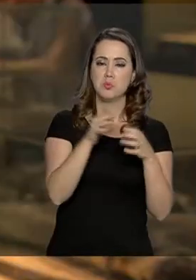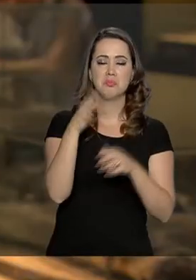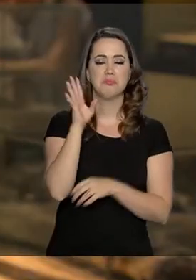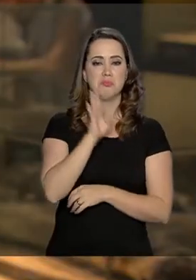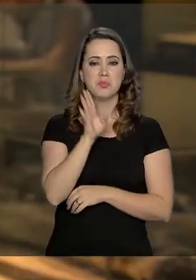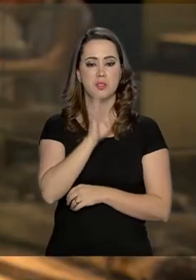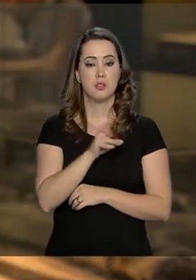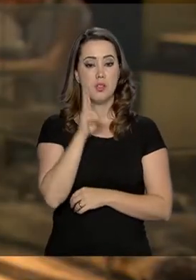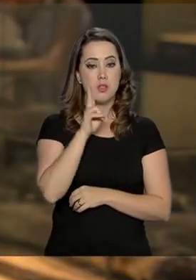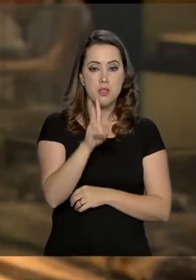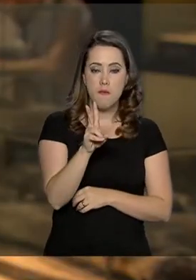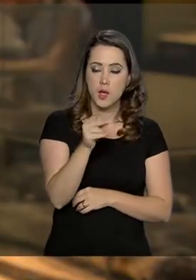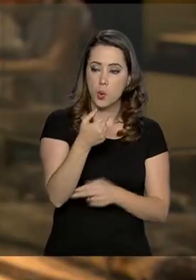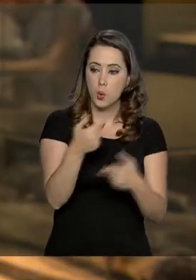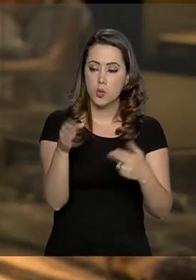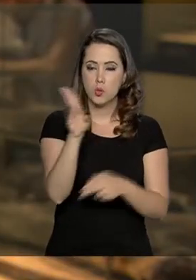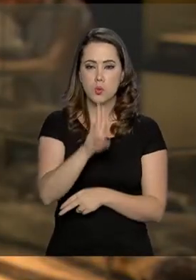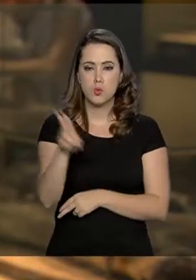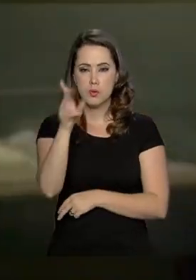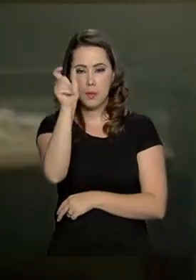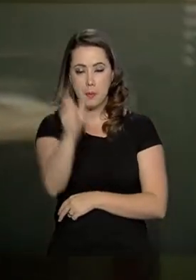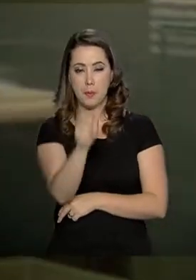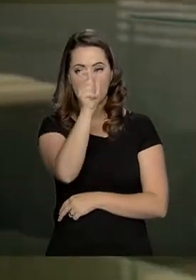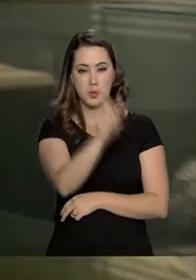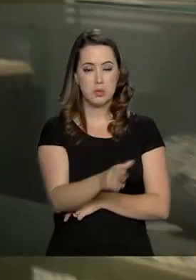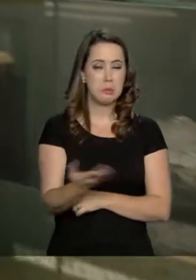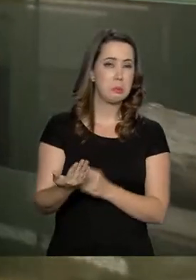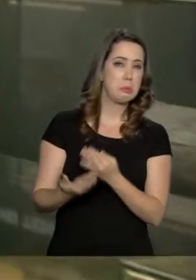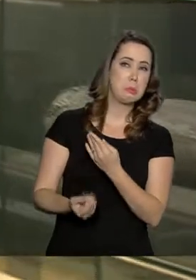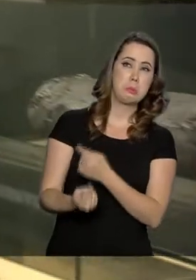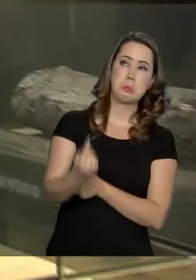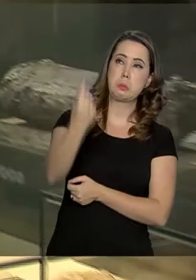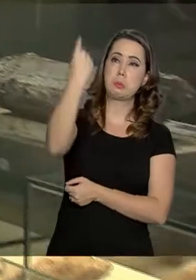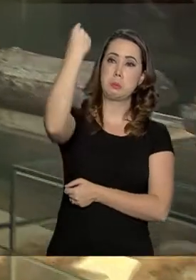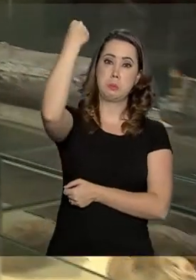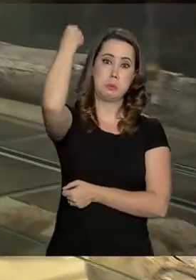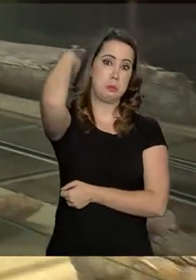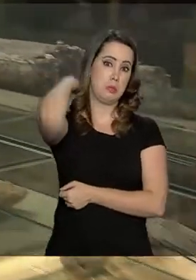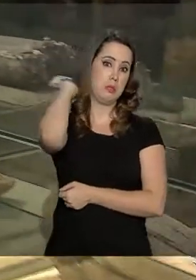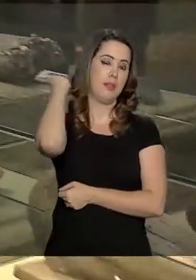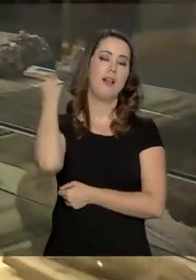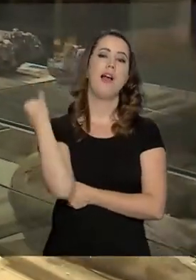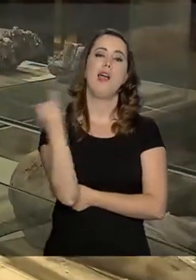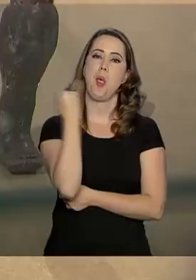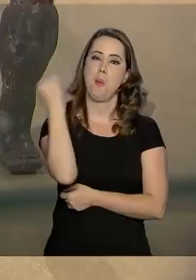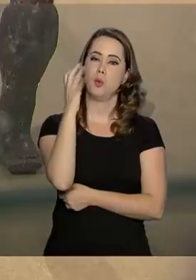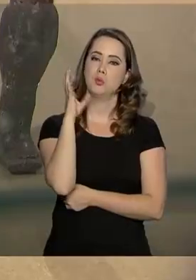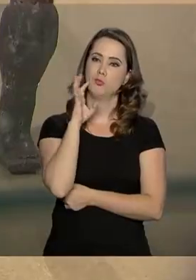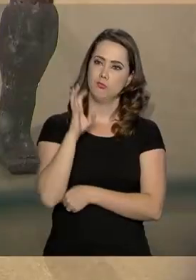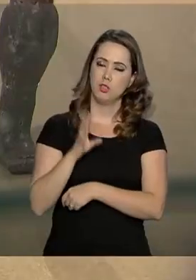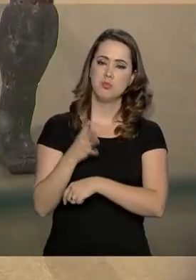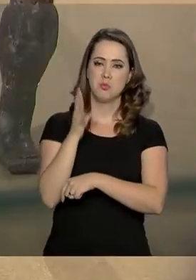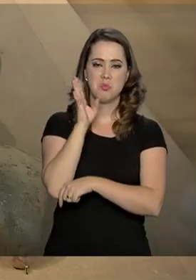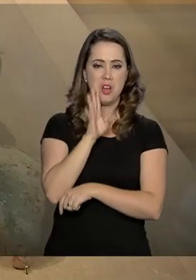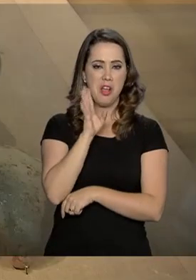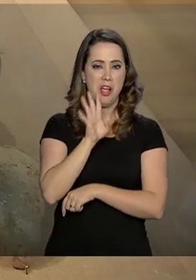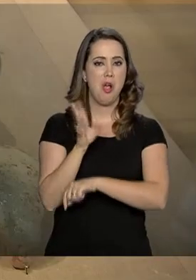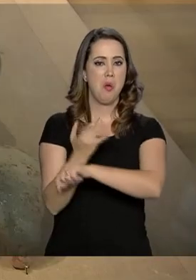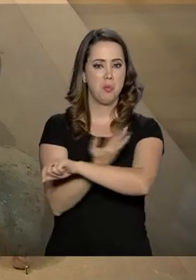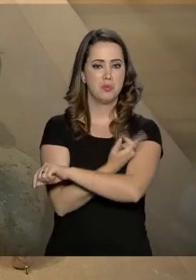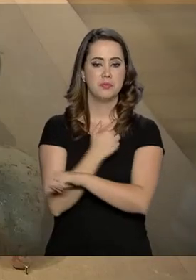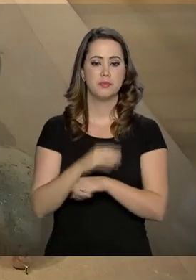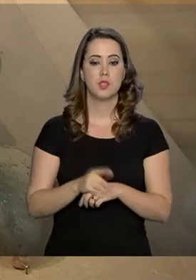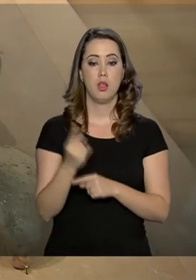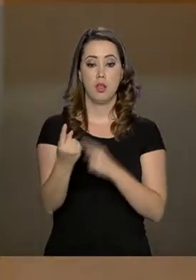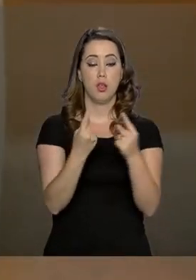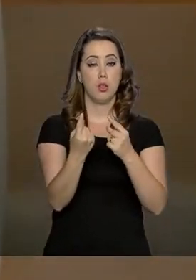objetos que foram usados por pessoas há muito tempo atrás é muito emocionante. Cada peça resume em si o